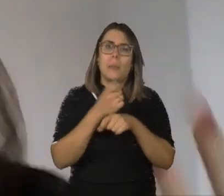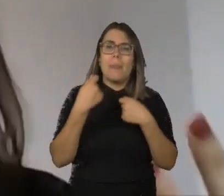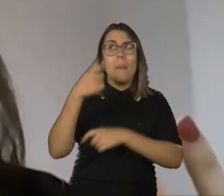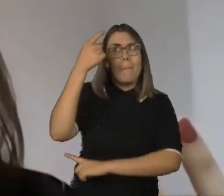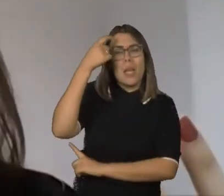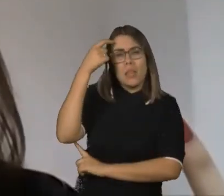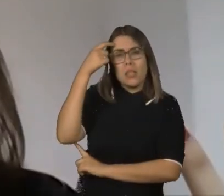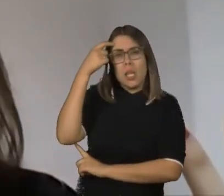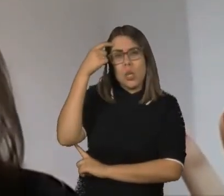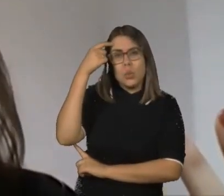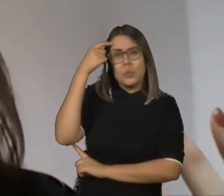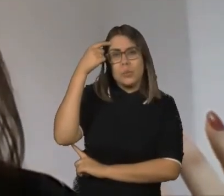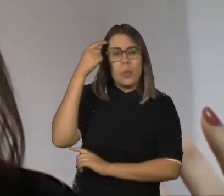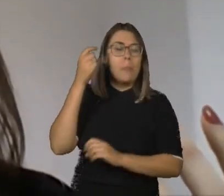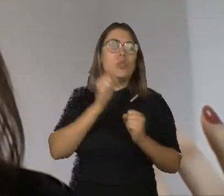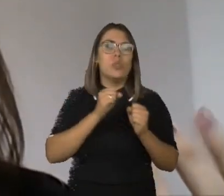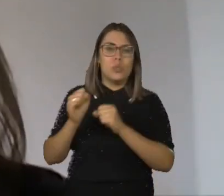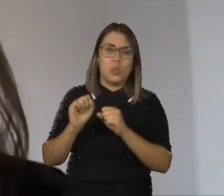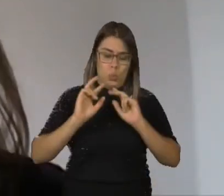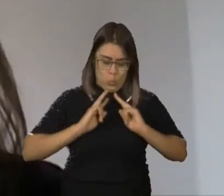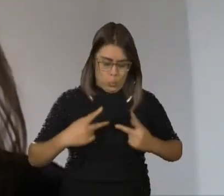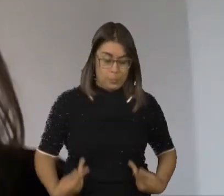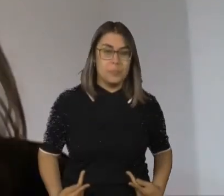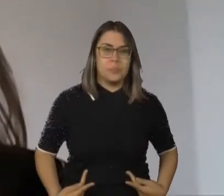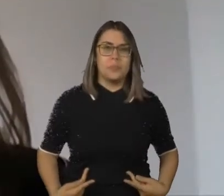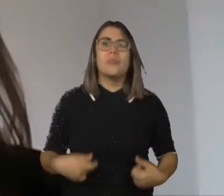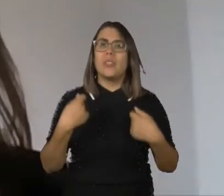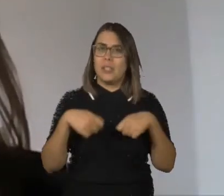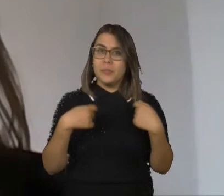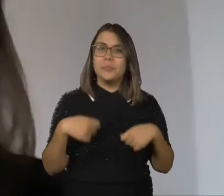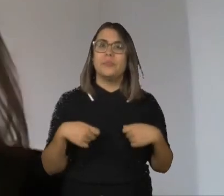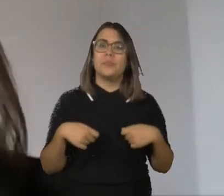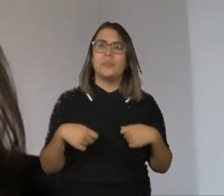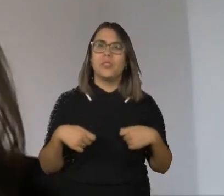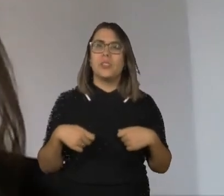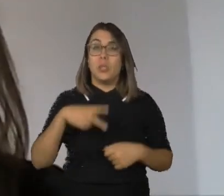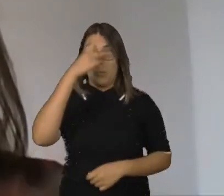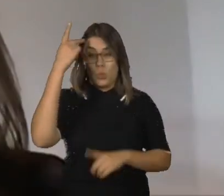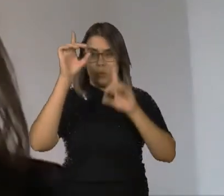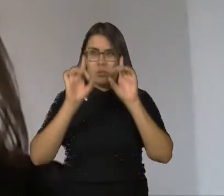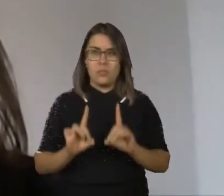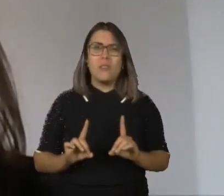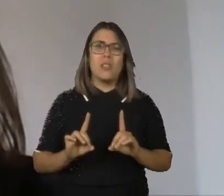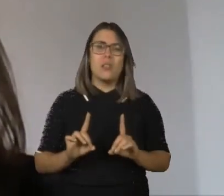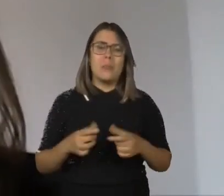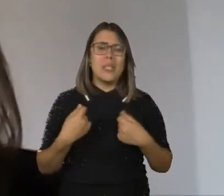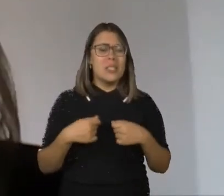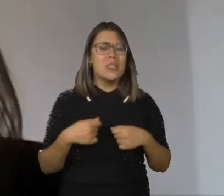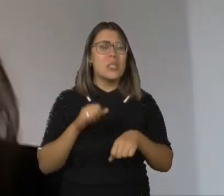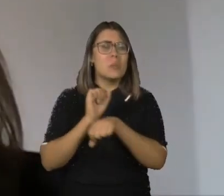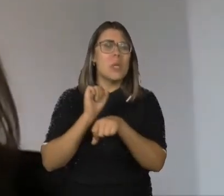sobre o potencial humano. E esperar dessas pessoas, as pessoas com a síndrome de dar o que se espera do potencial humano,